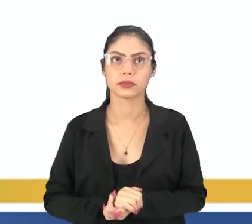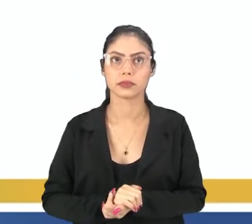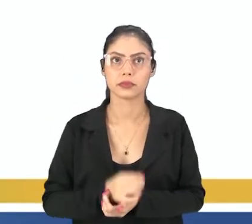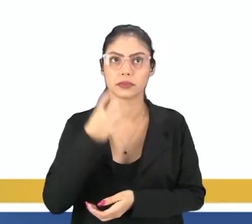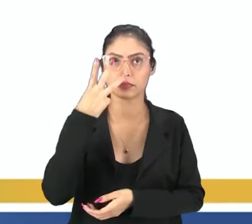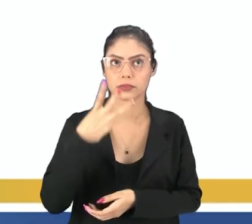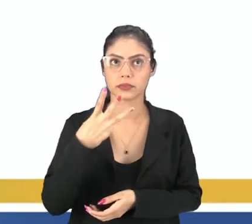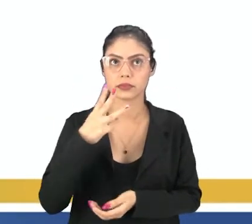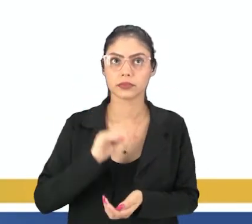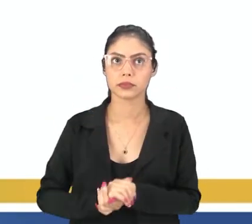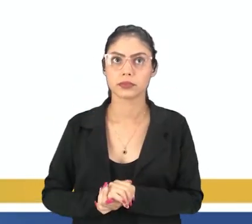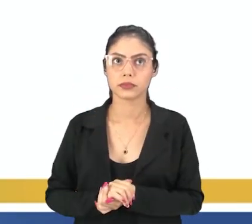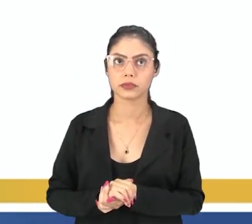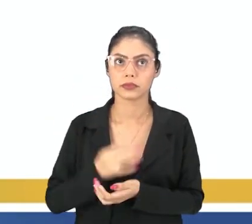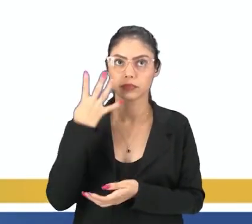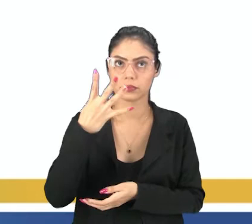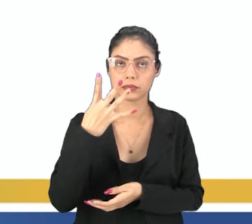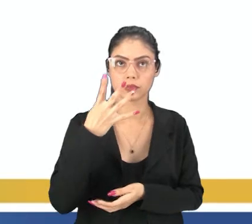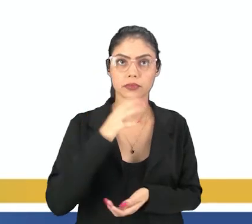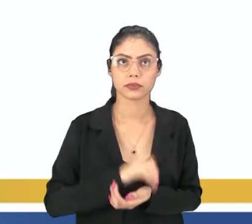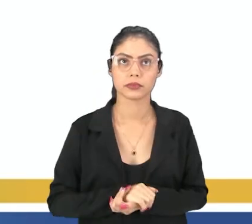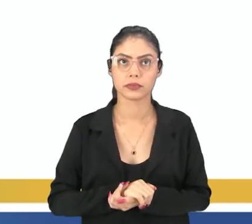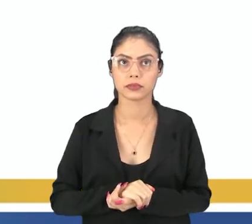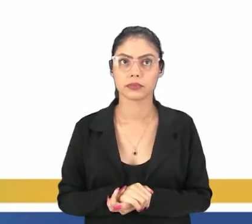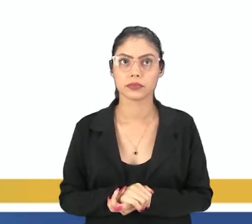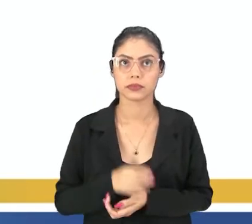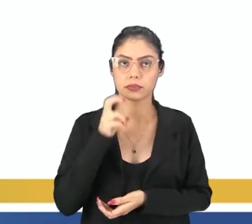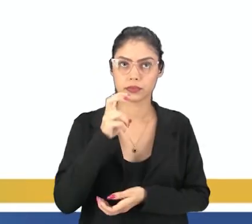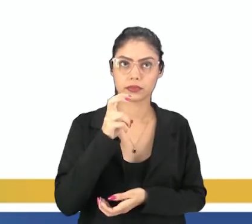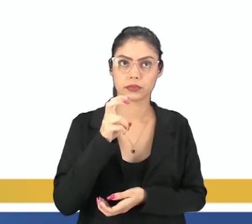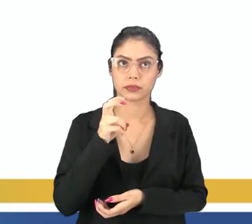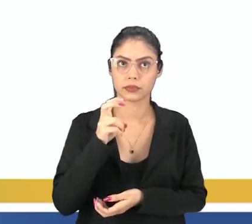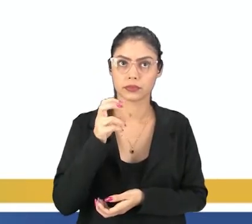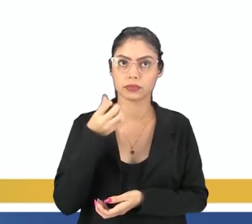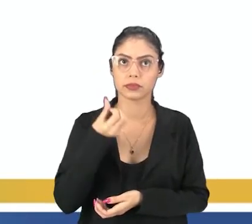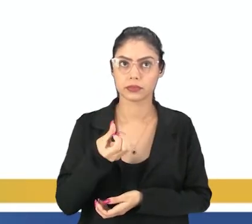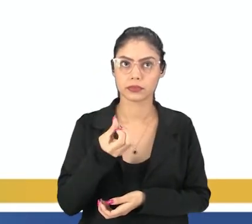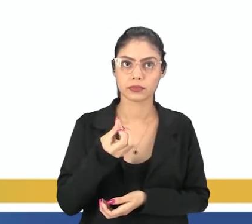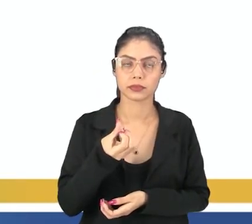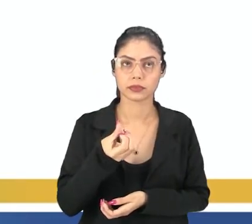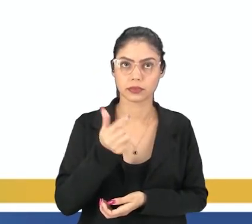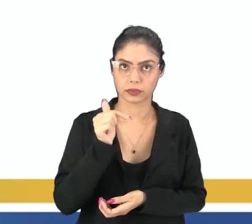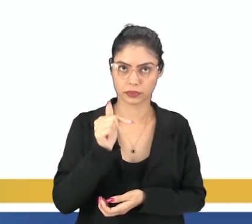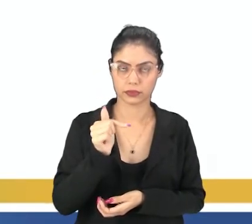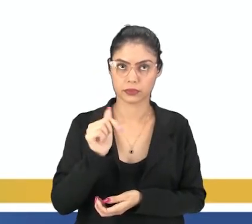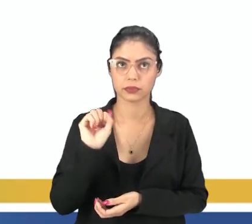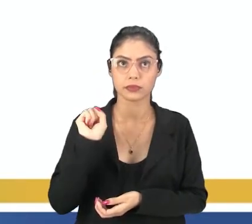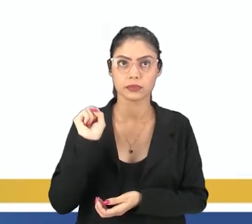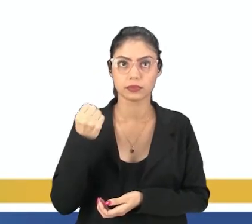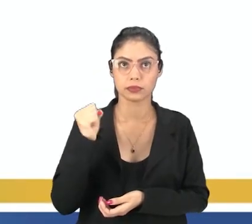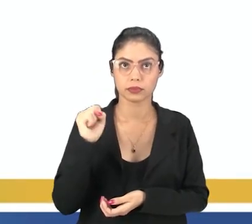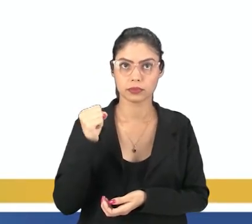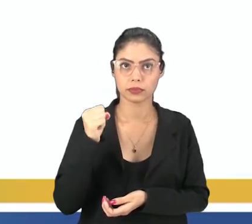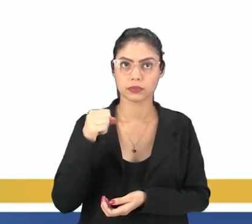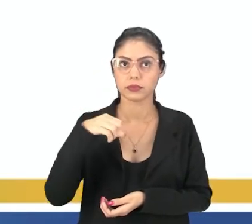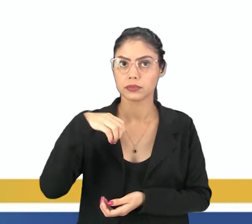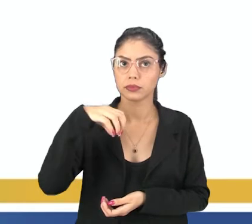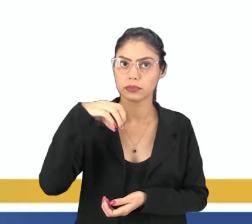Três Quatro Cinco Seis Sete